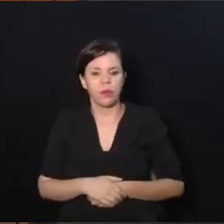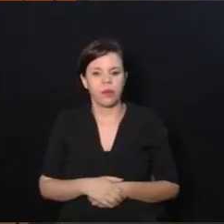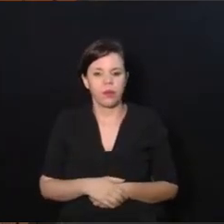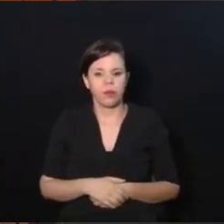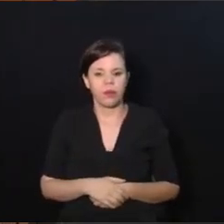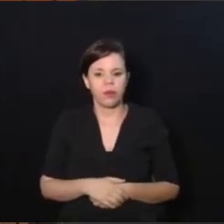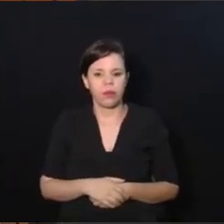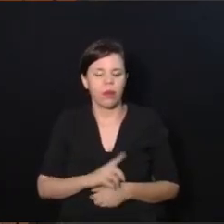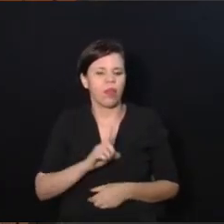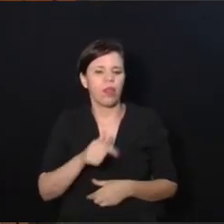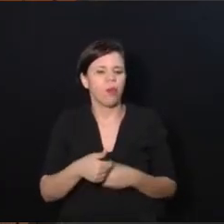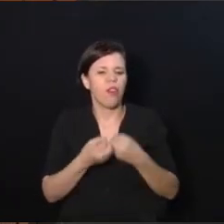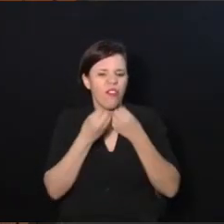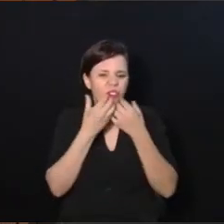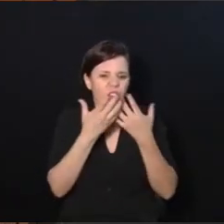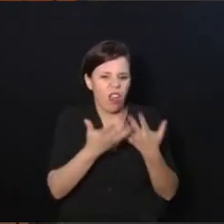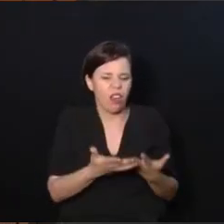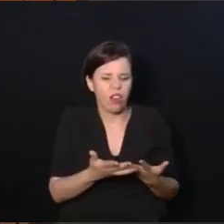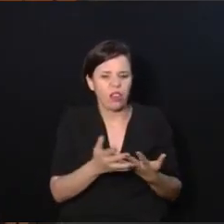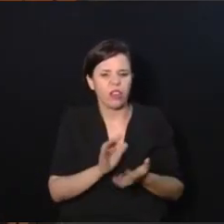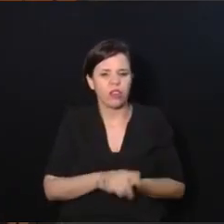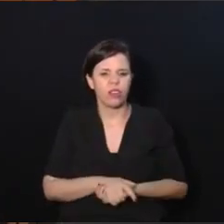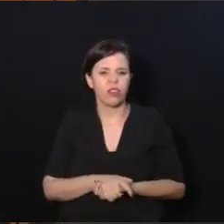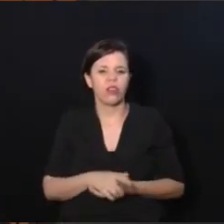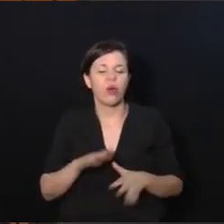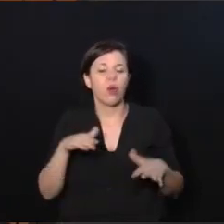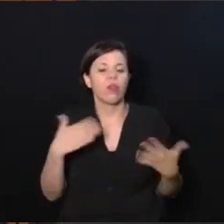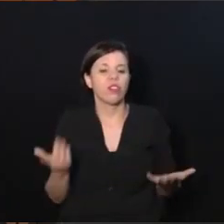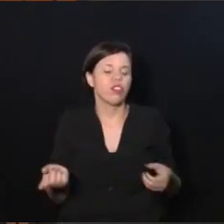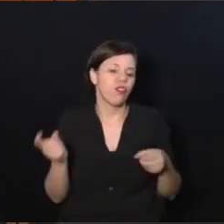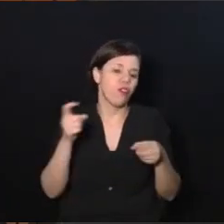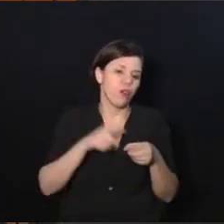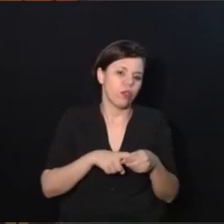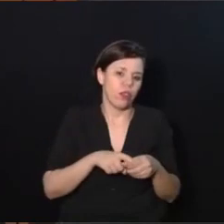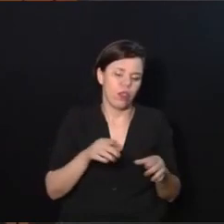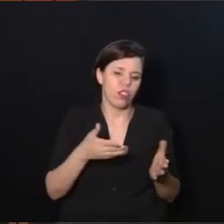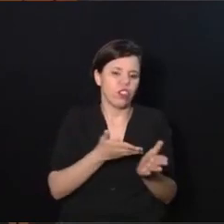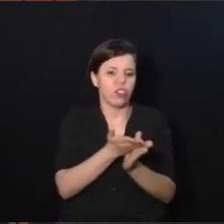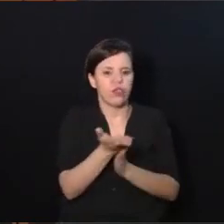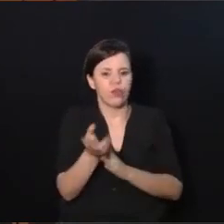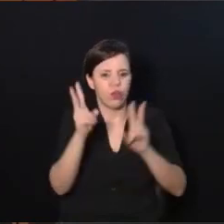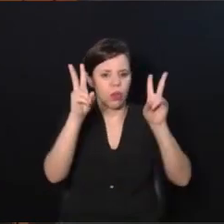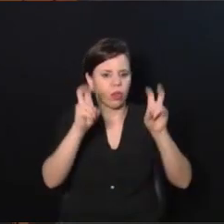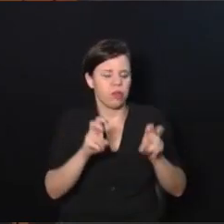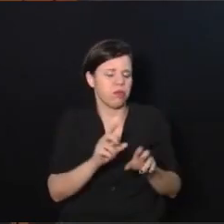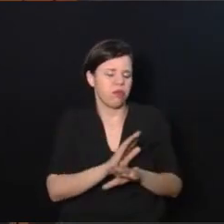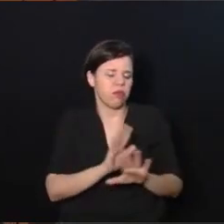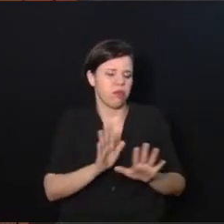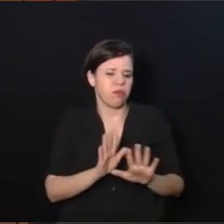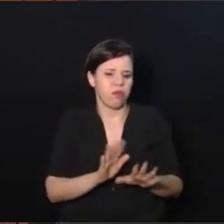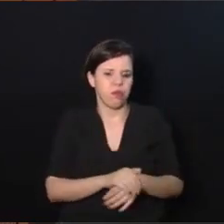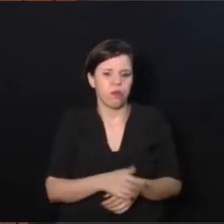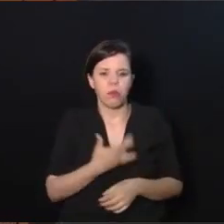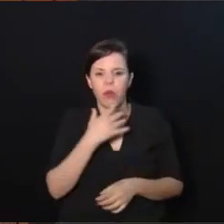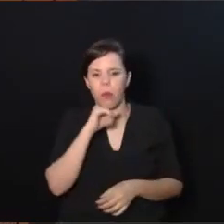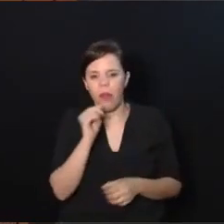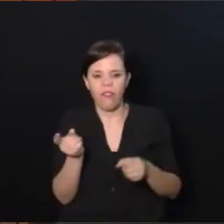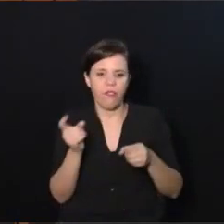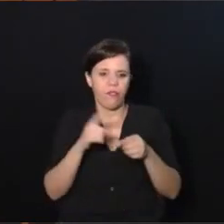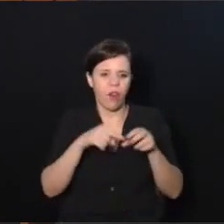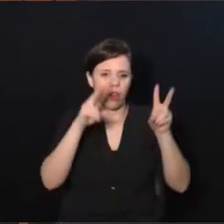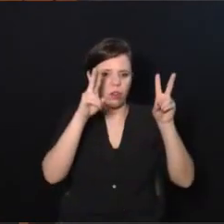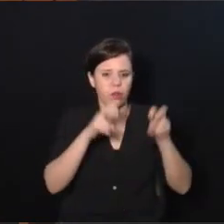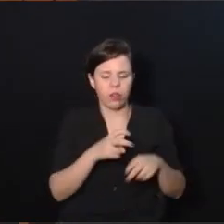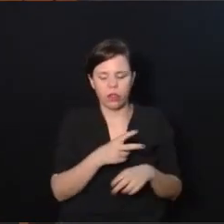Aí foi lá e falou quando é que a gente ia voltar, tipo assim, saiu do assunto, não deu a mínima. E papai tenta voltar para o assunto da